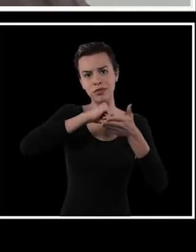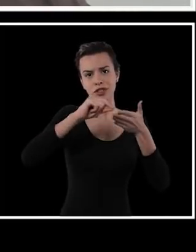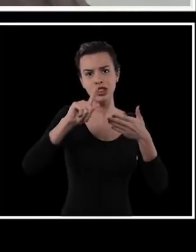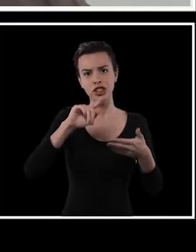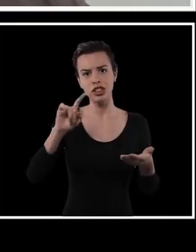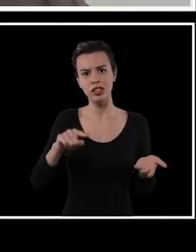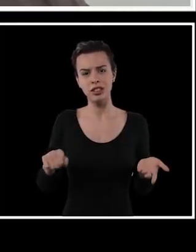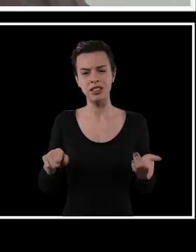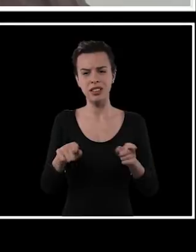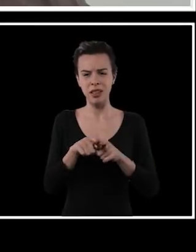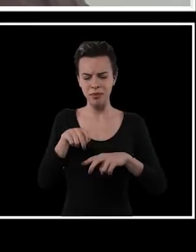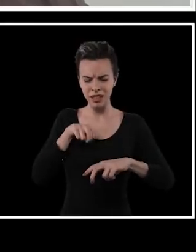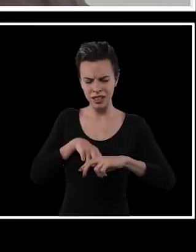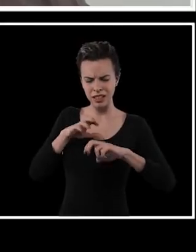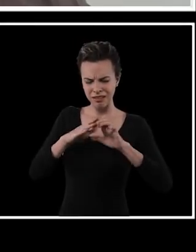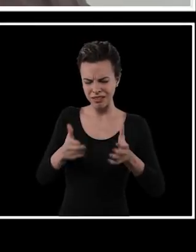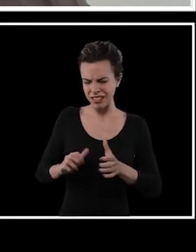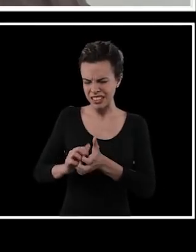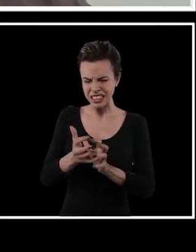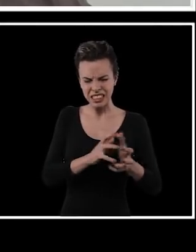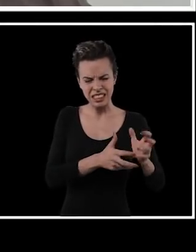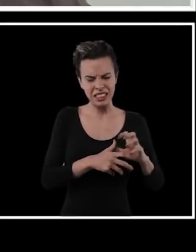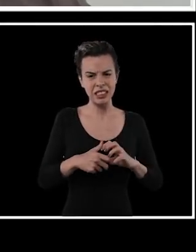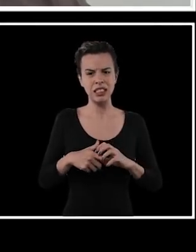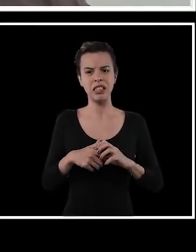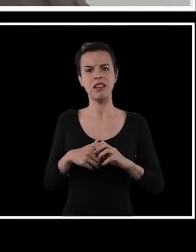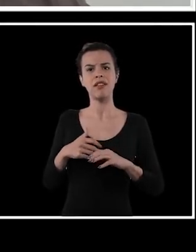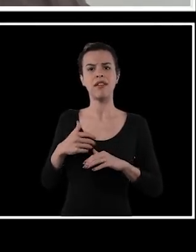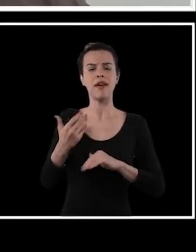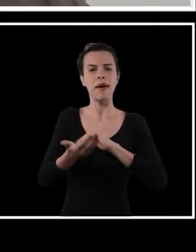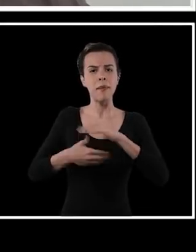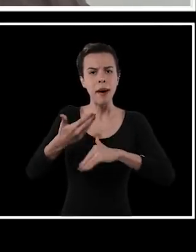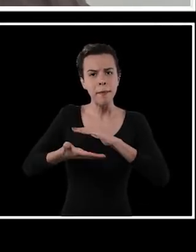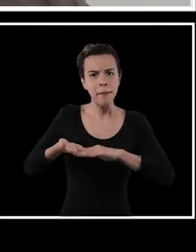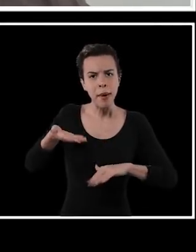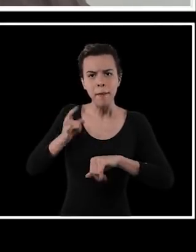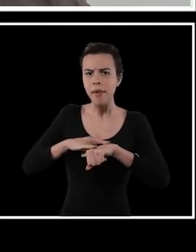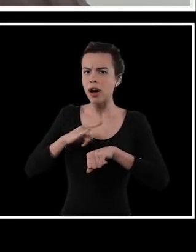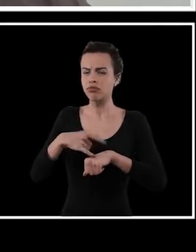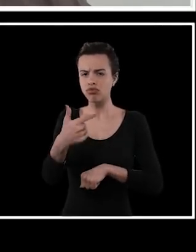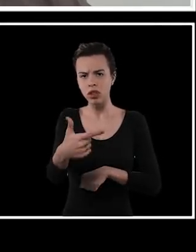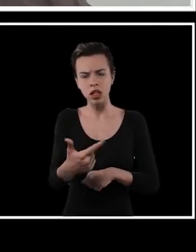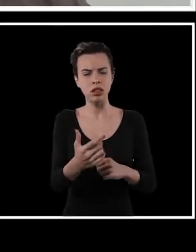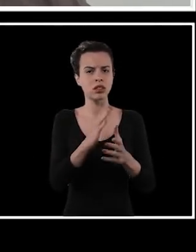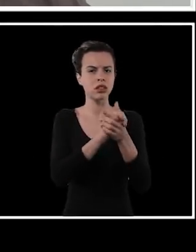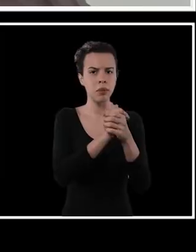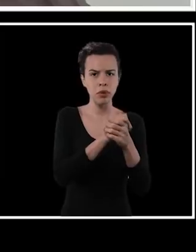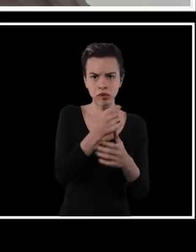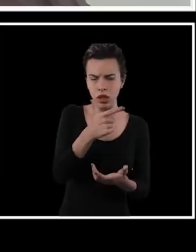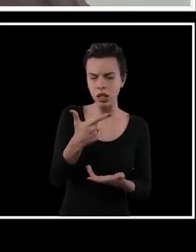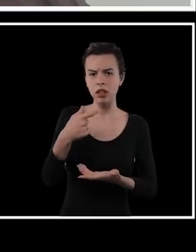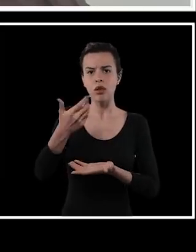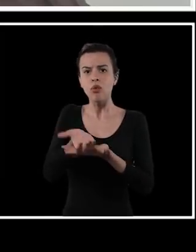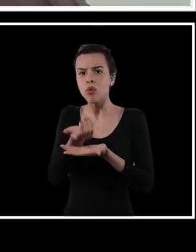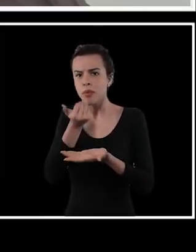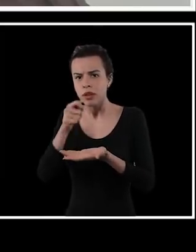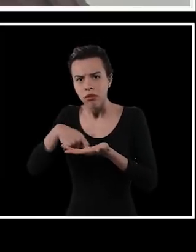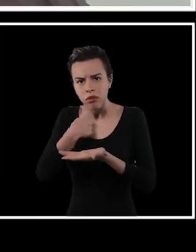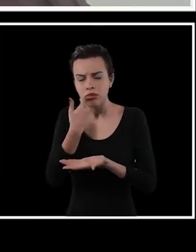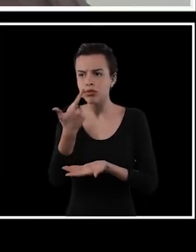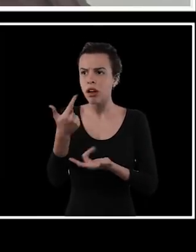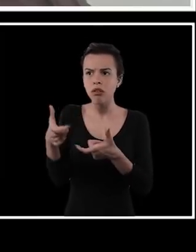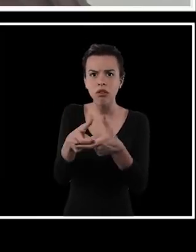casa, as carteiras também, tudo destruída, não tem papel higiênico no banheiro, não tem sabonete, não tem merenda,